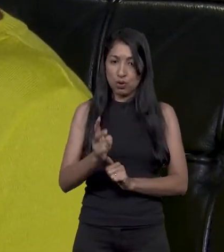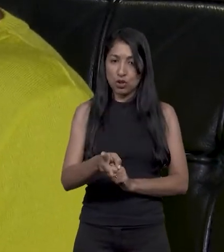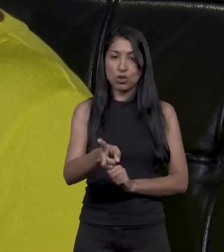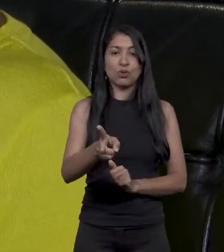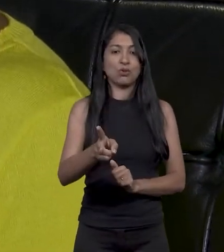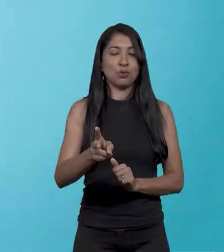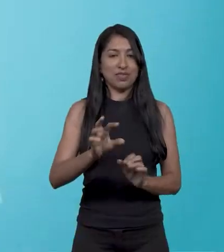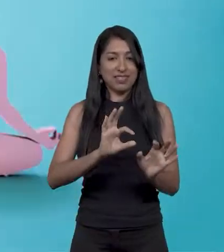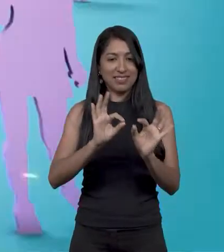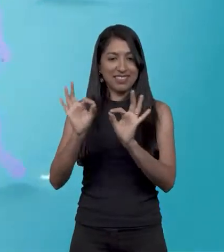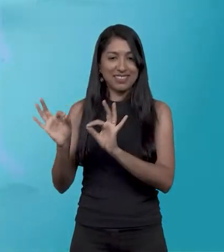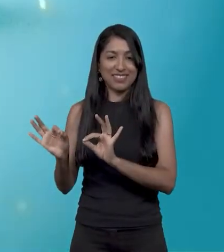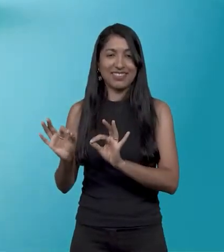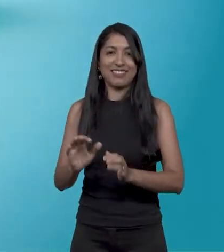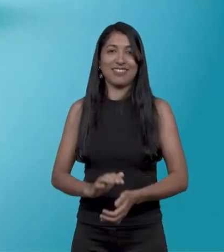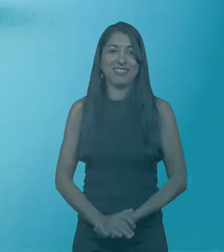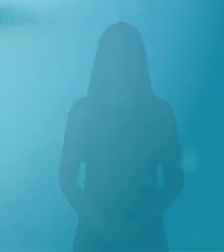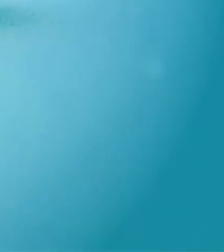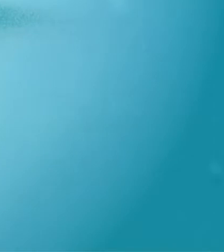voltamos já!